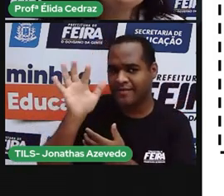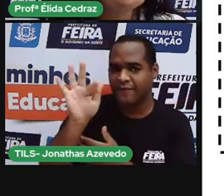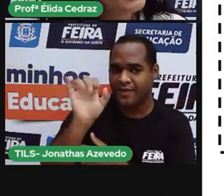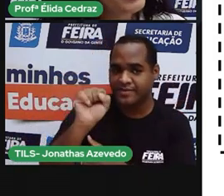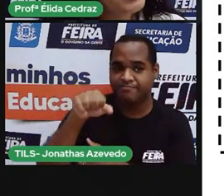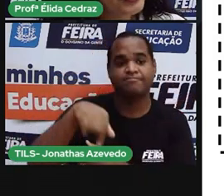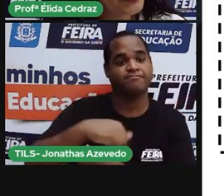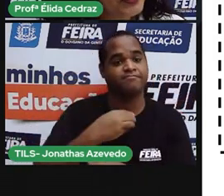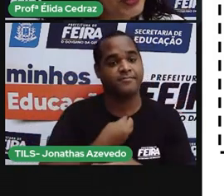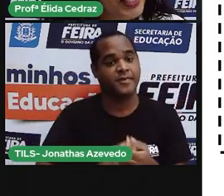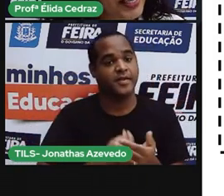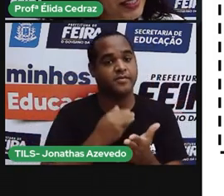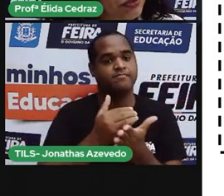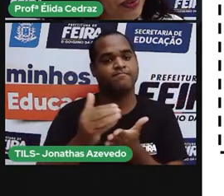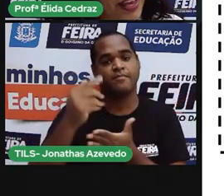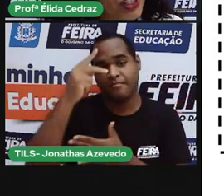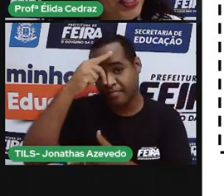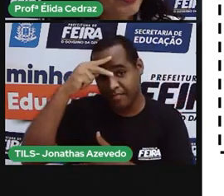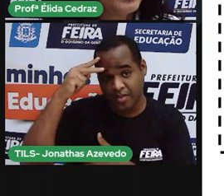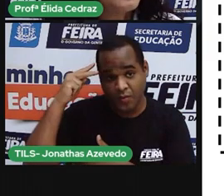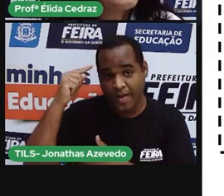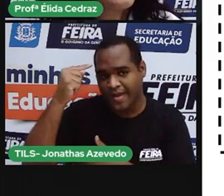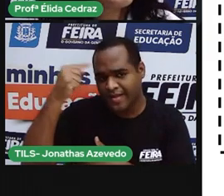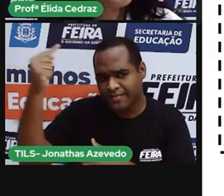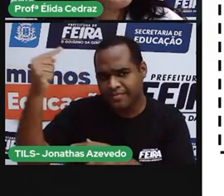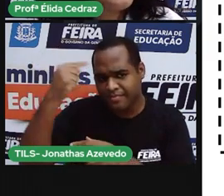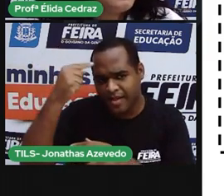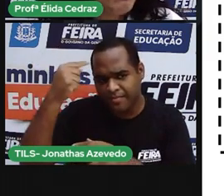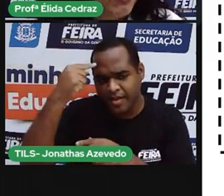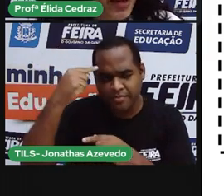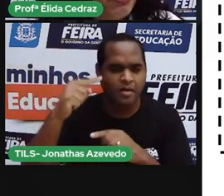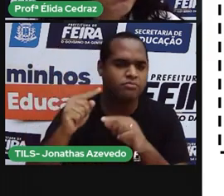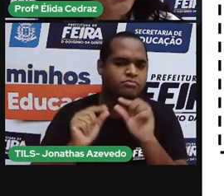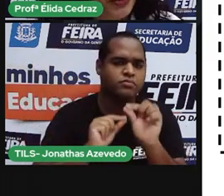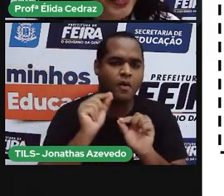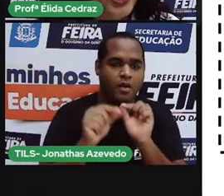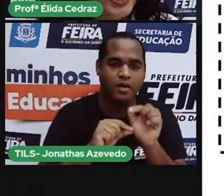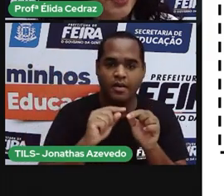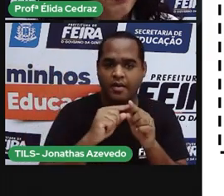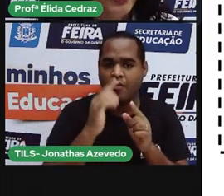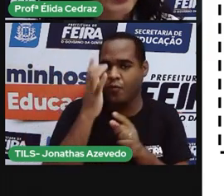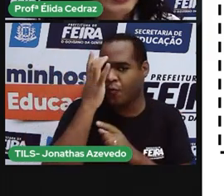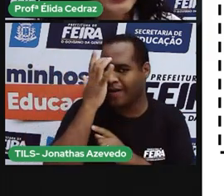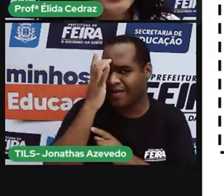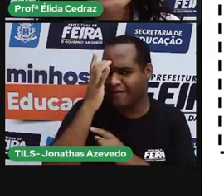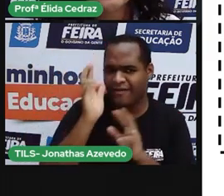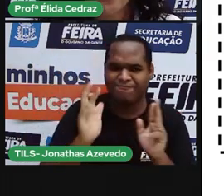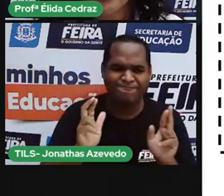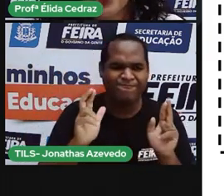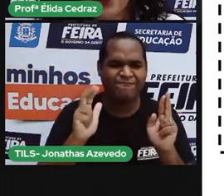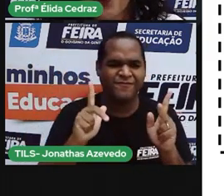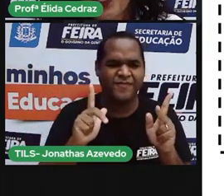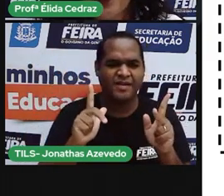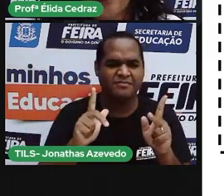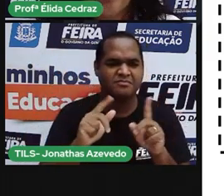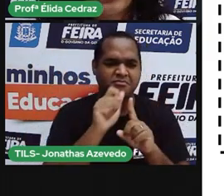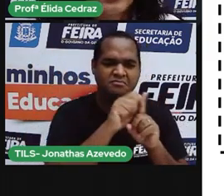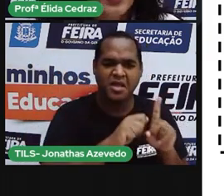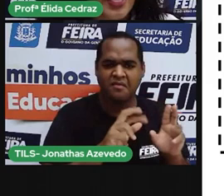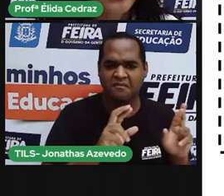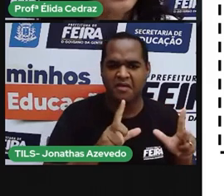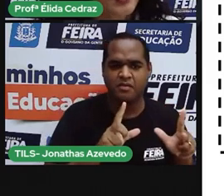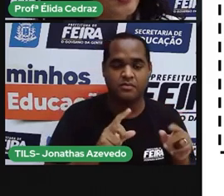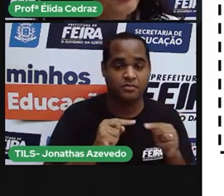E os idealizadores dessa festa, desse carnaval fora de época, eles construíam